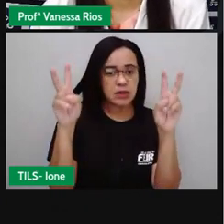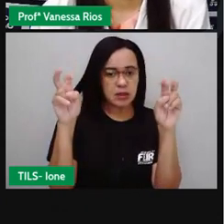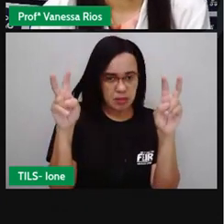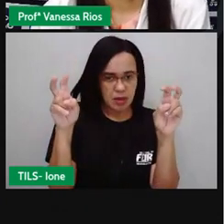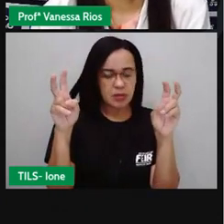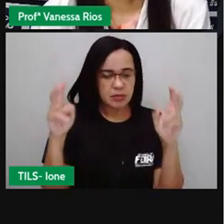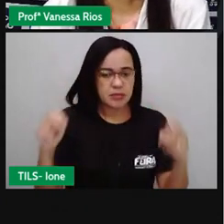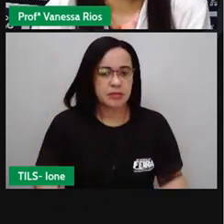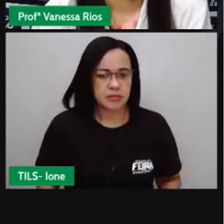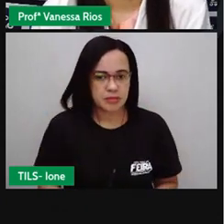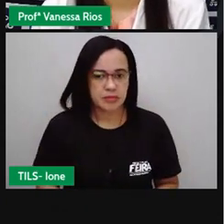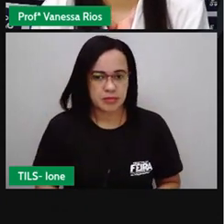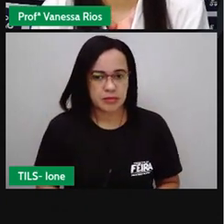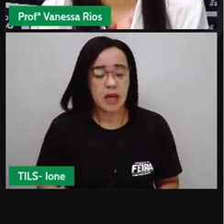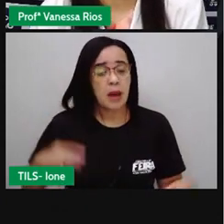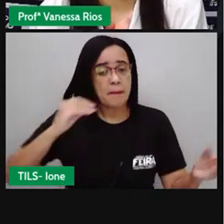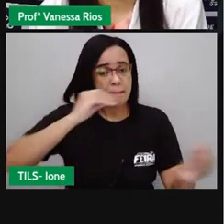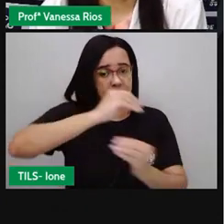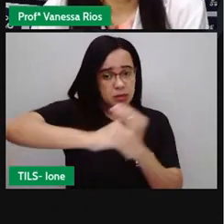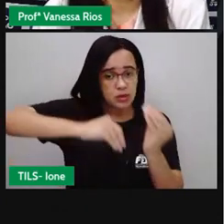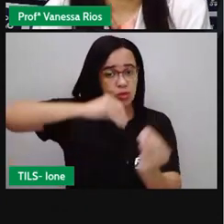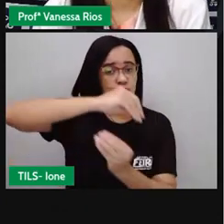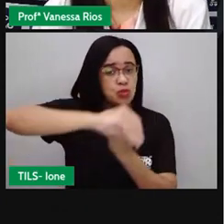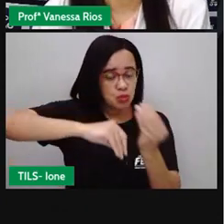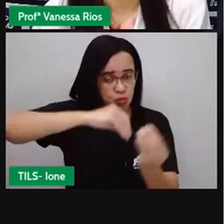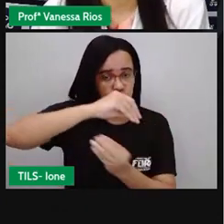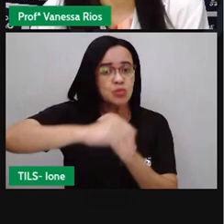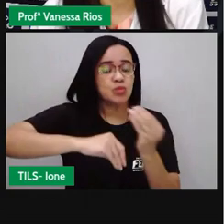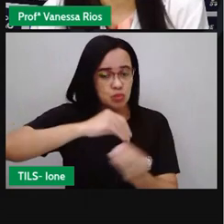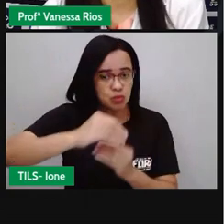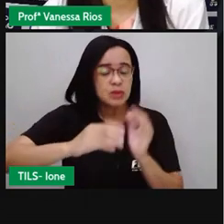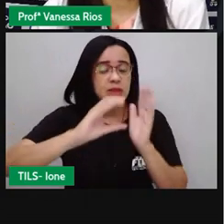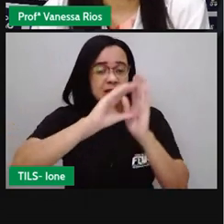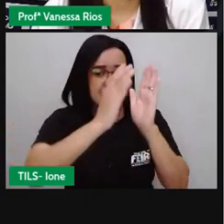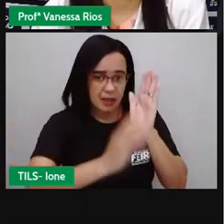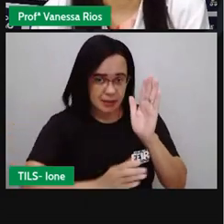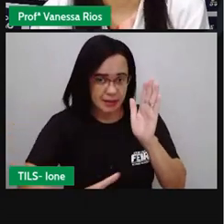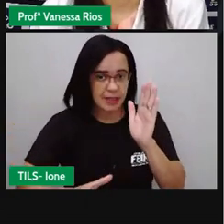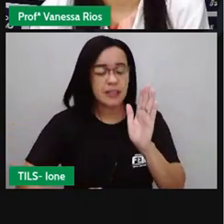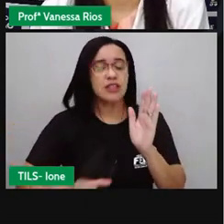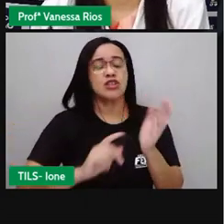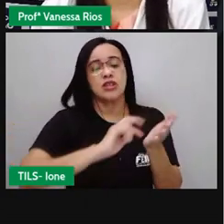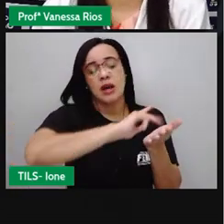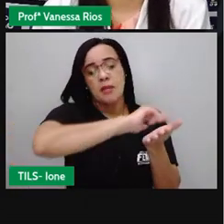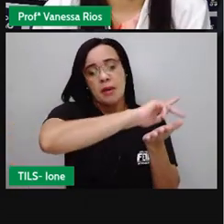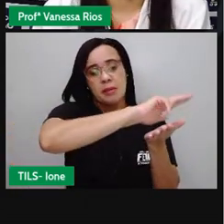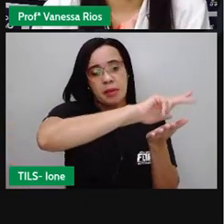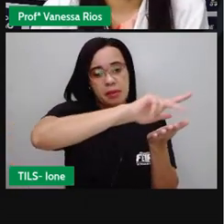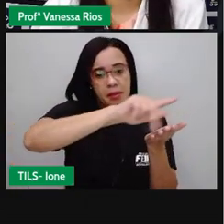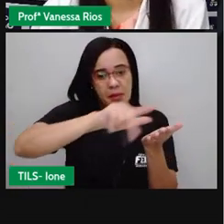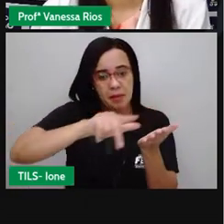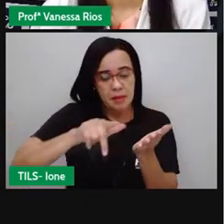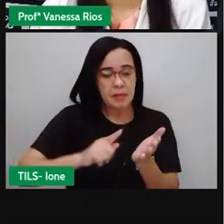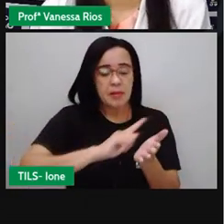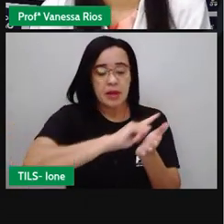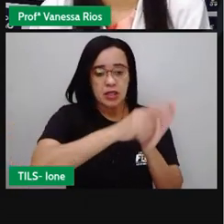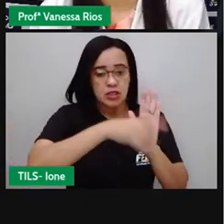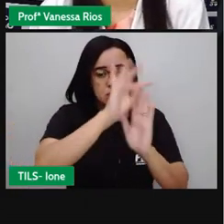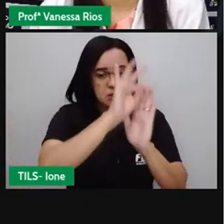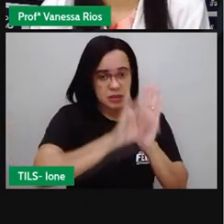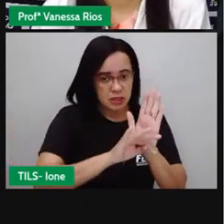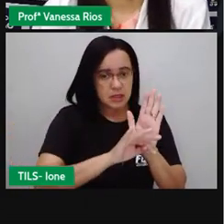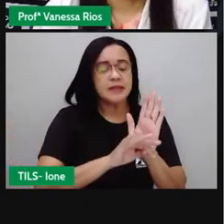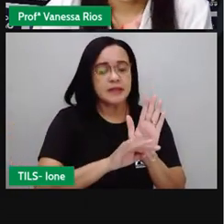aí híbrido, né, misturado com características textuais aí dos textos narrativos, dos